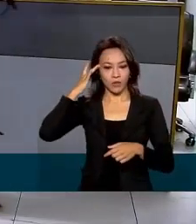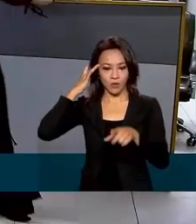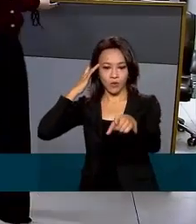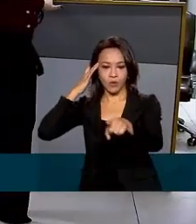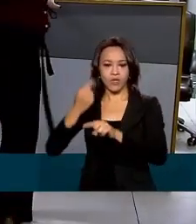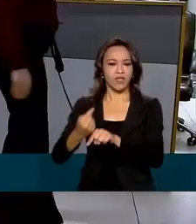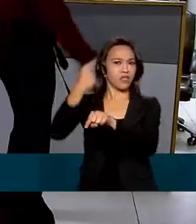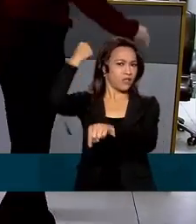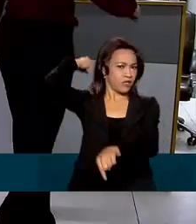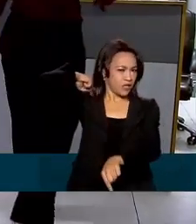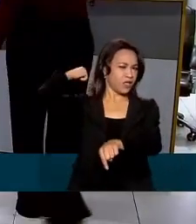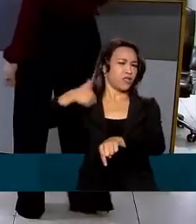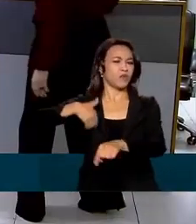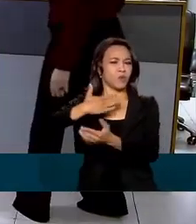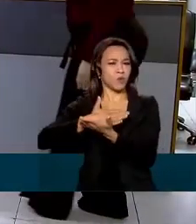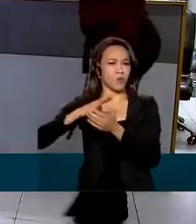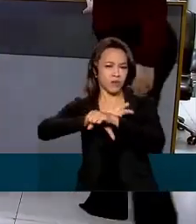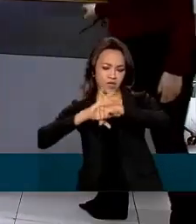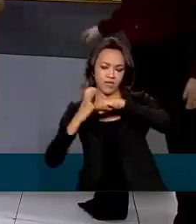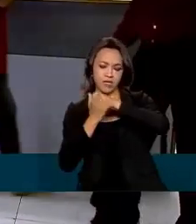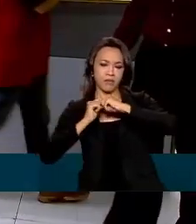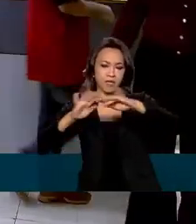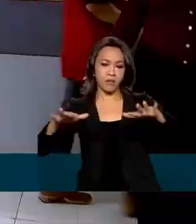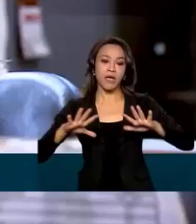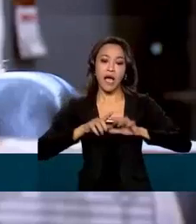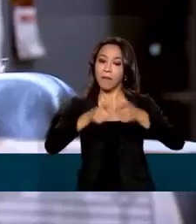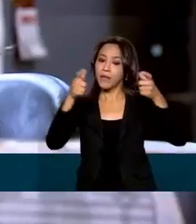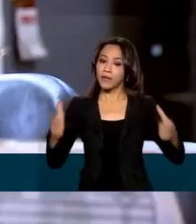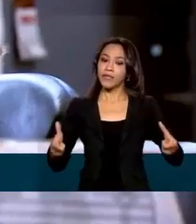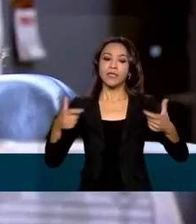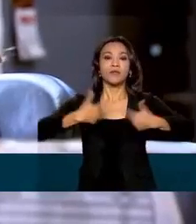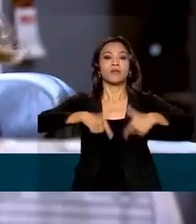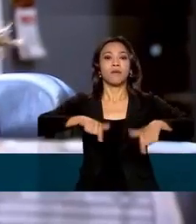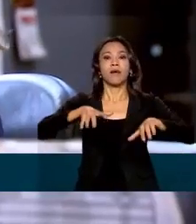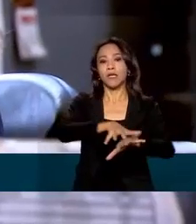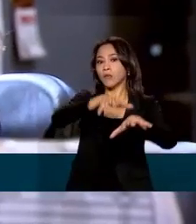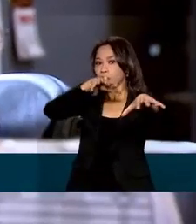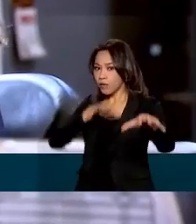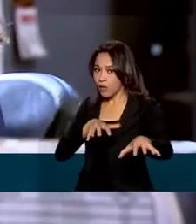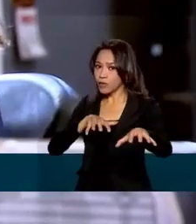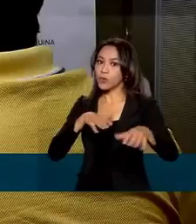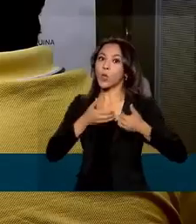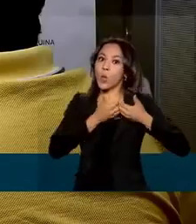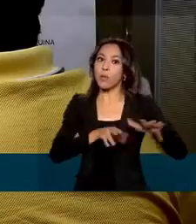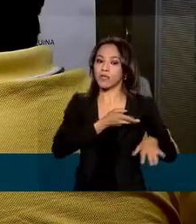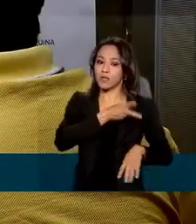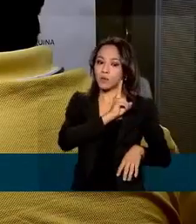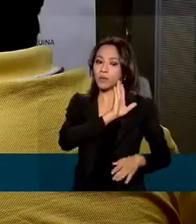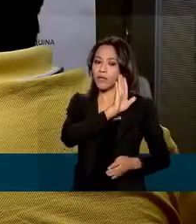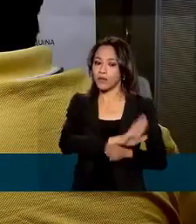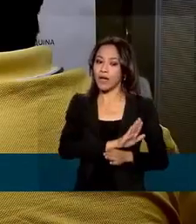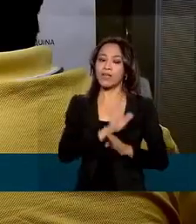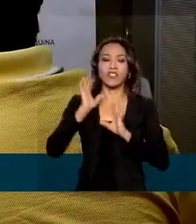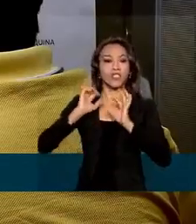início da pandemia de Covid-19, a maioria está em trabalho remoto As atividades começam às duas da tarde e terminam